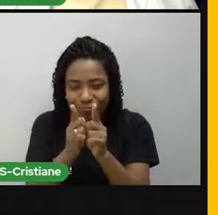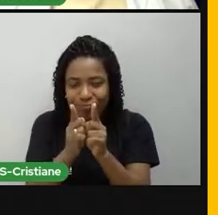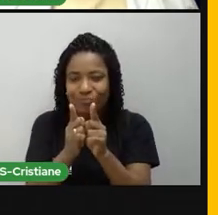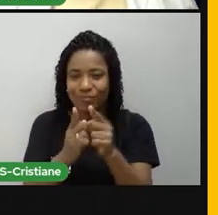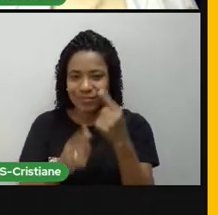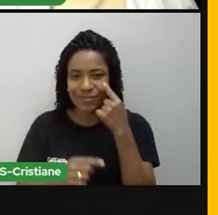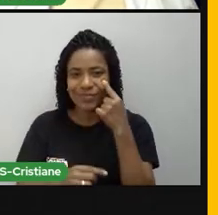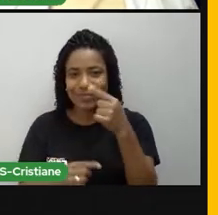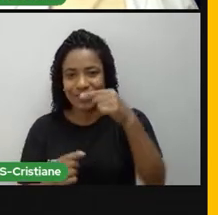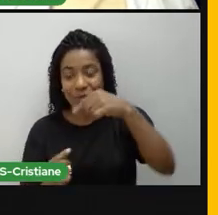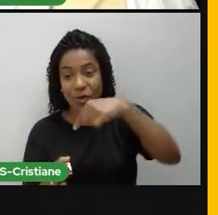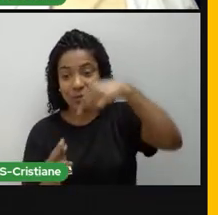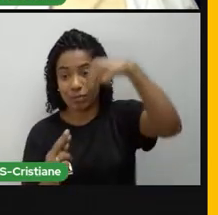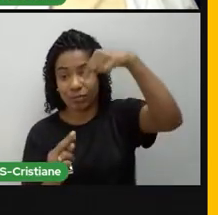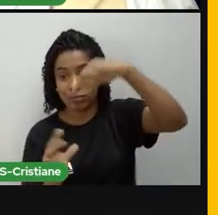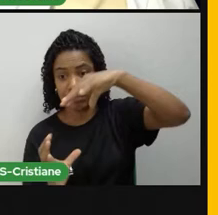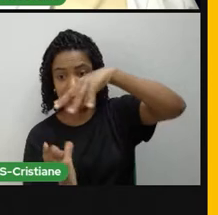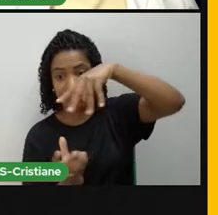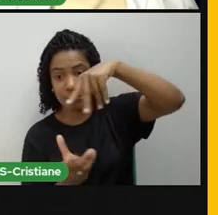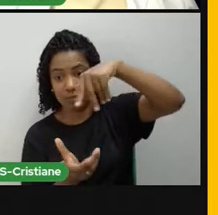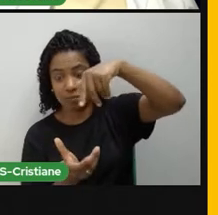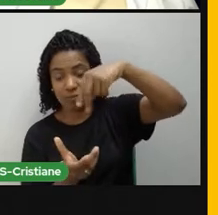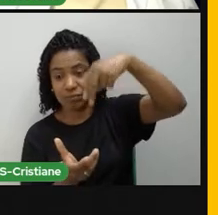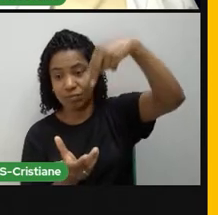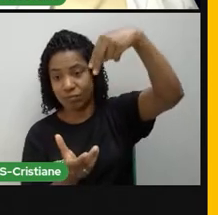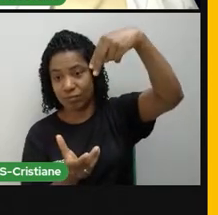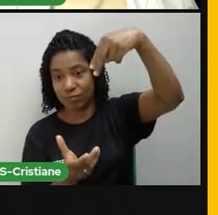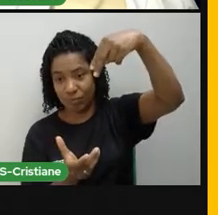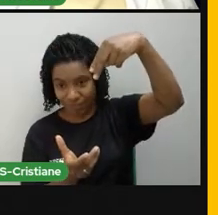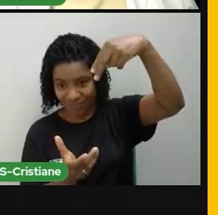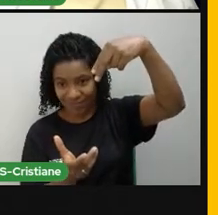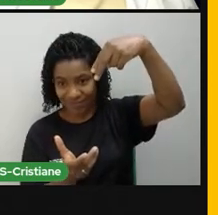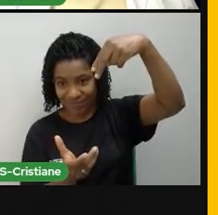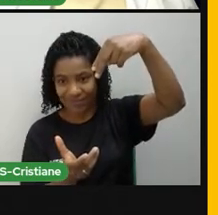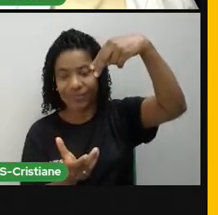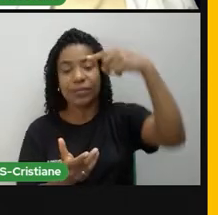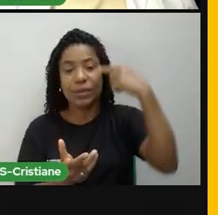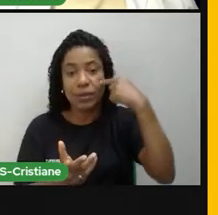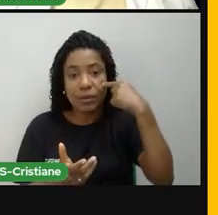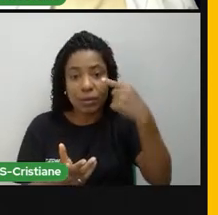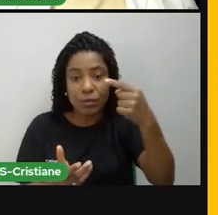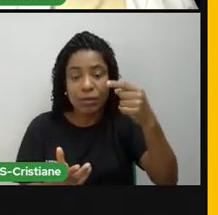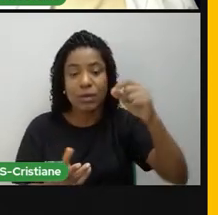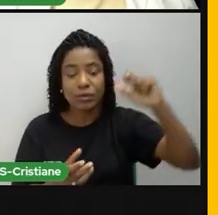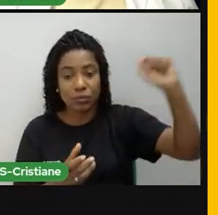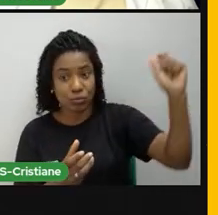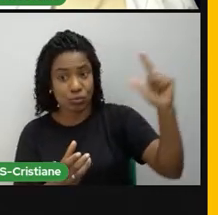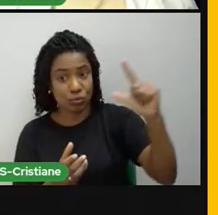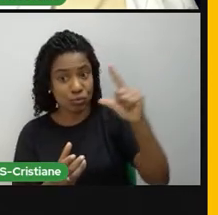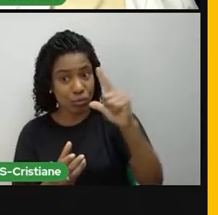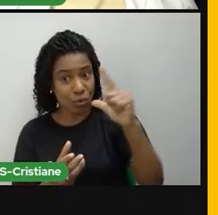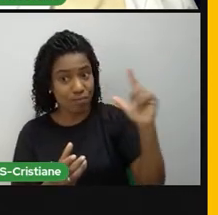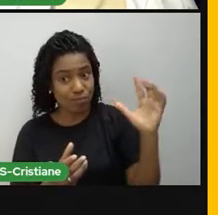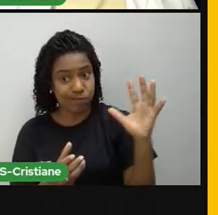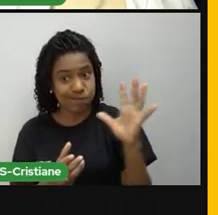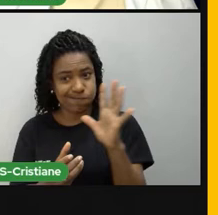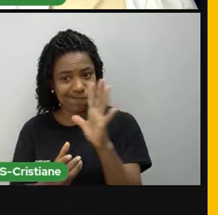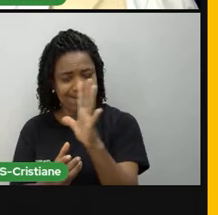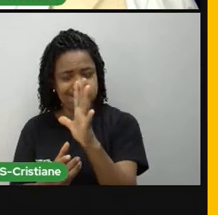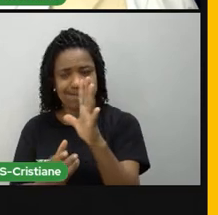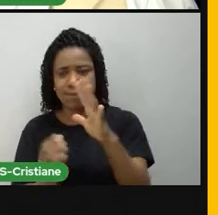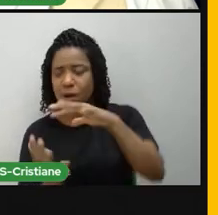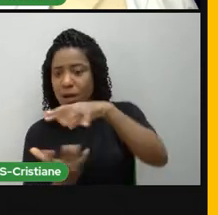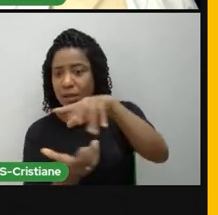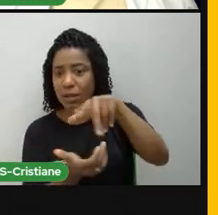diferença nesse período de iluminação. É claro que a iluminação é sempre maior na região central do planeta,